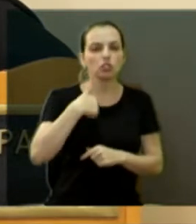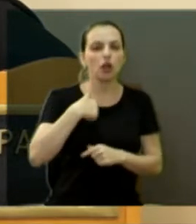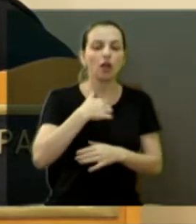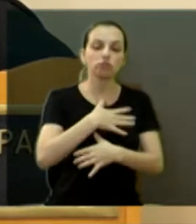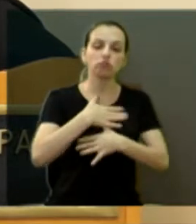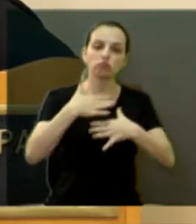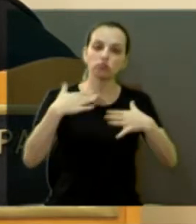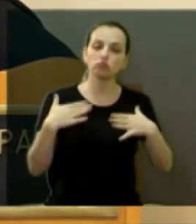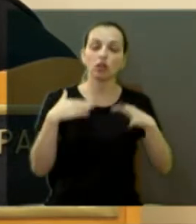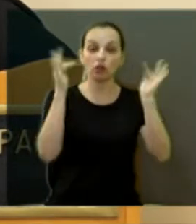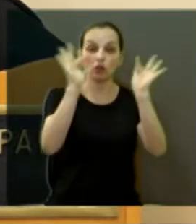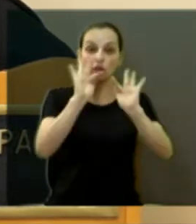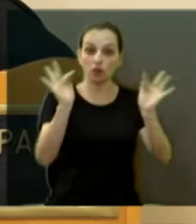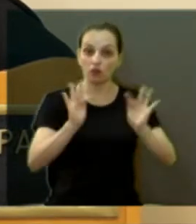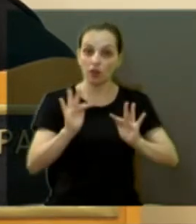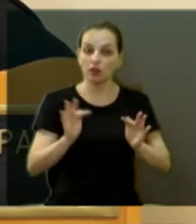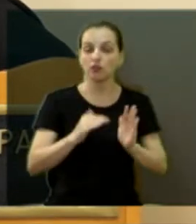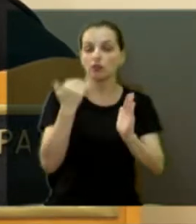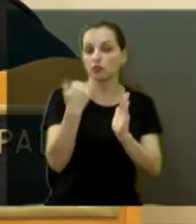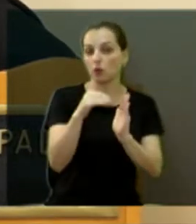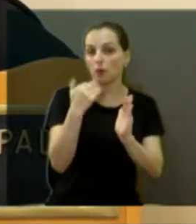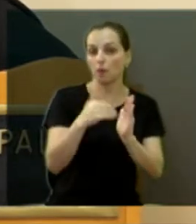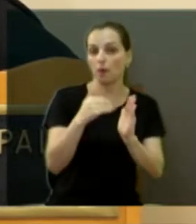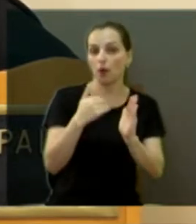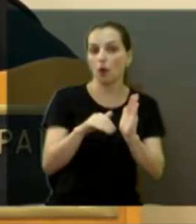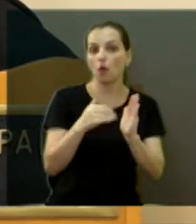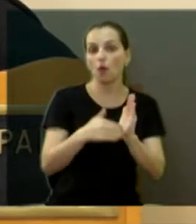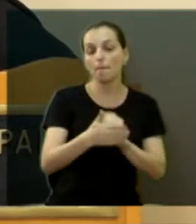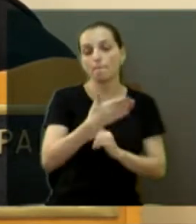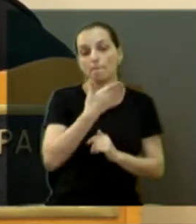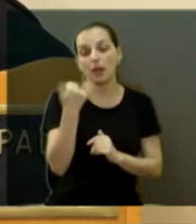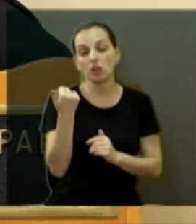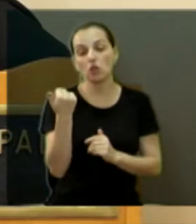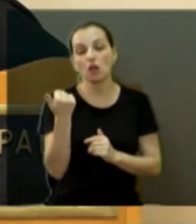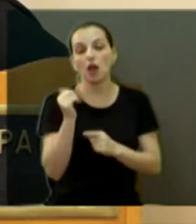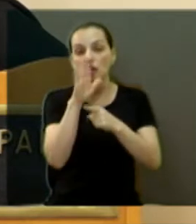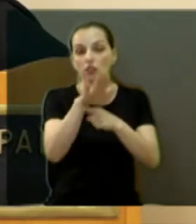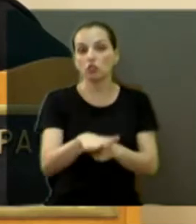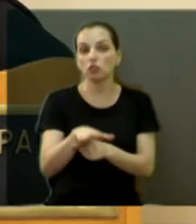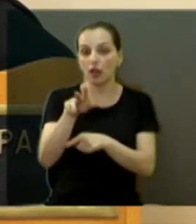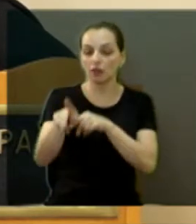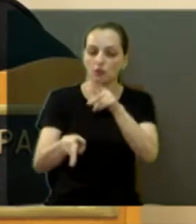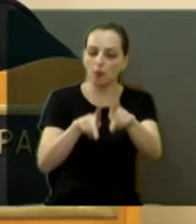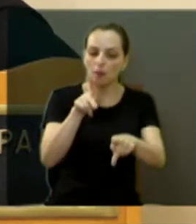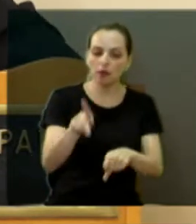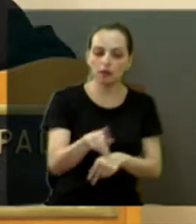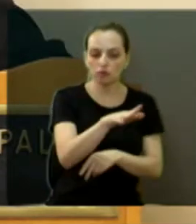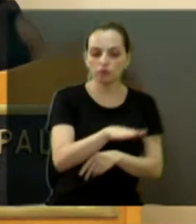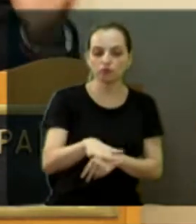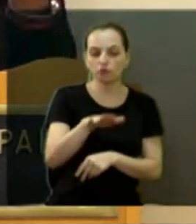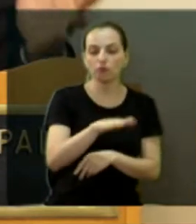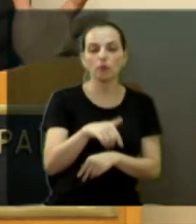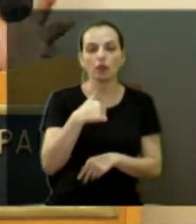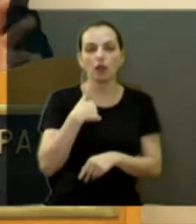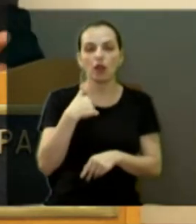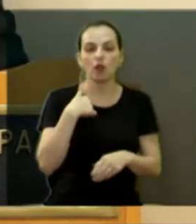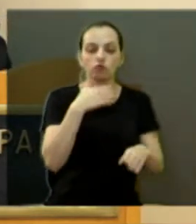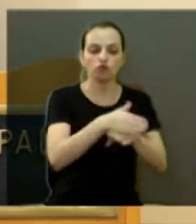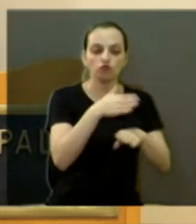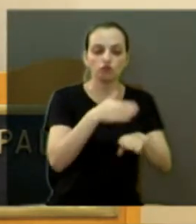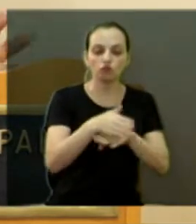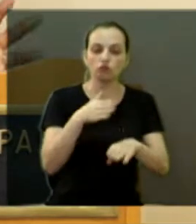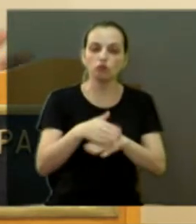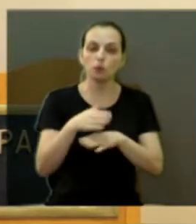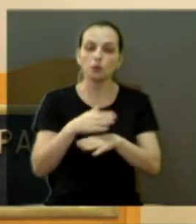com esse programa. É um programa que vai facilitar muitas gente nessa região. E eu andando pelos bairros, a alegria da população.